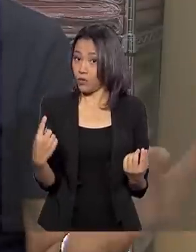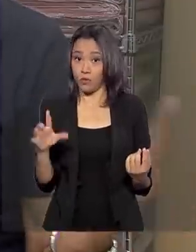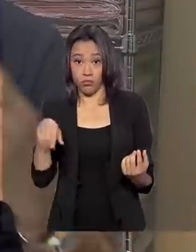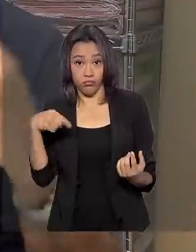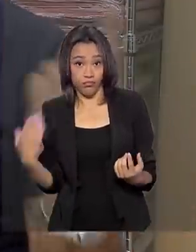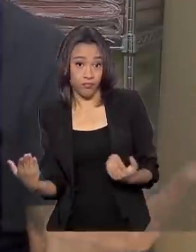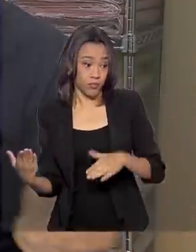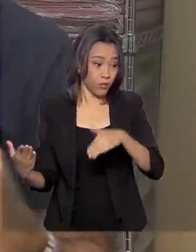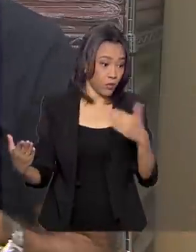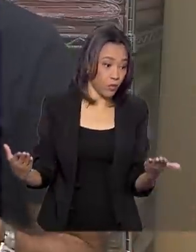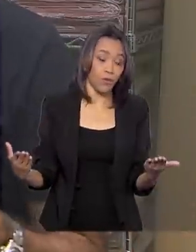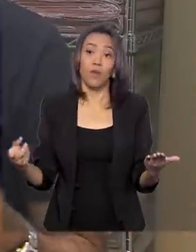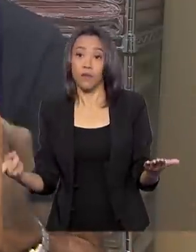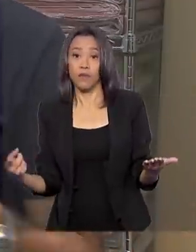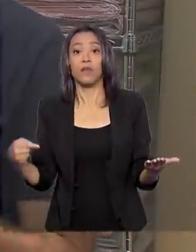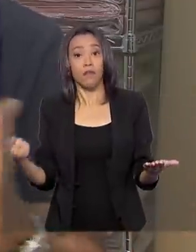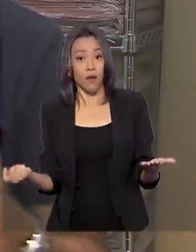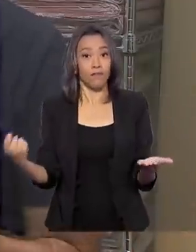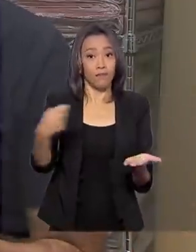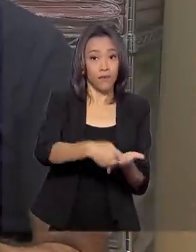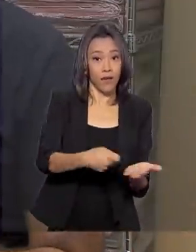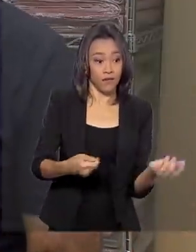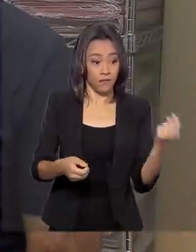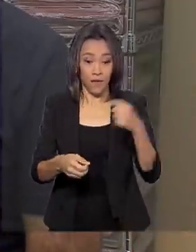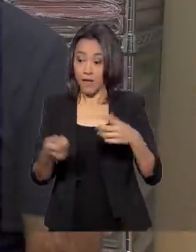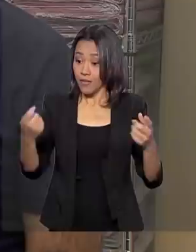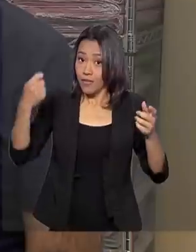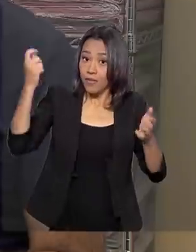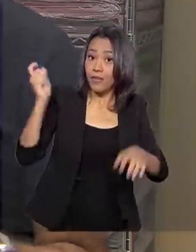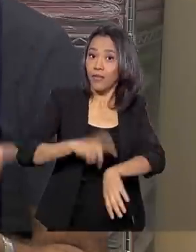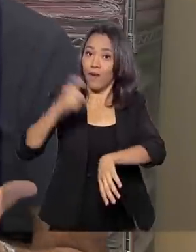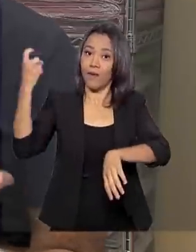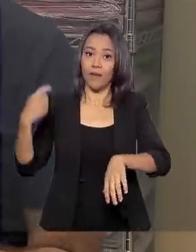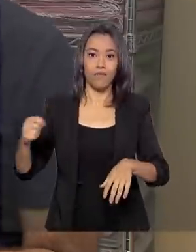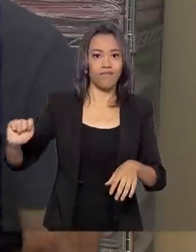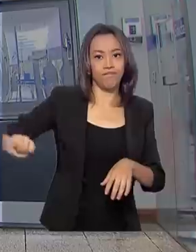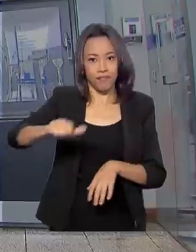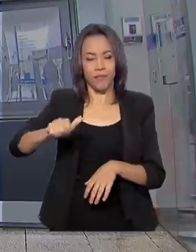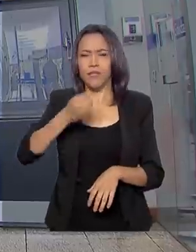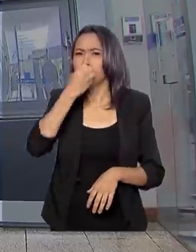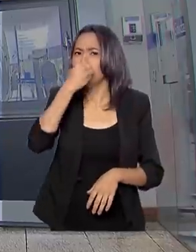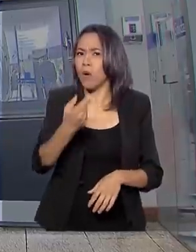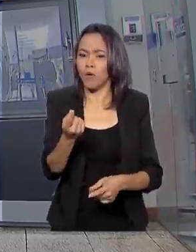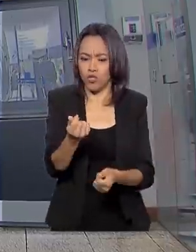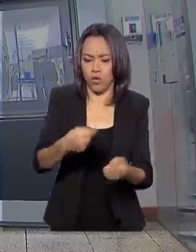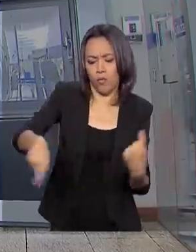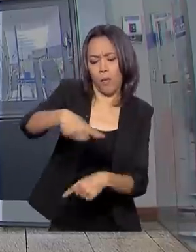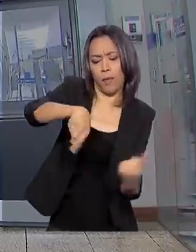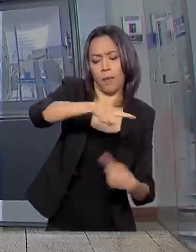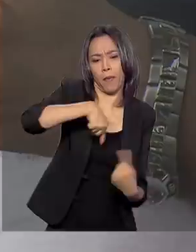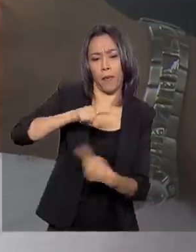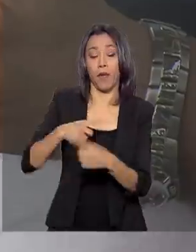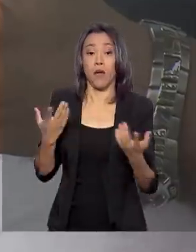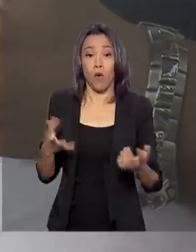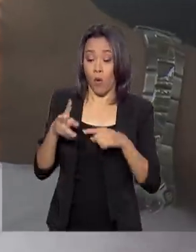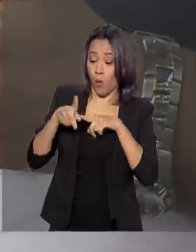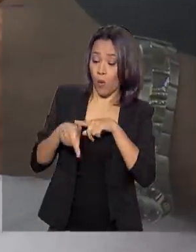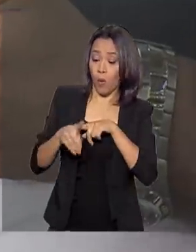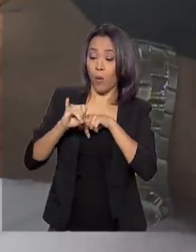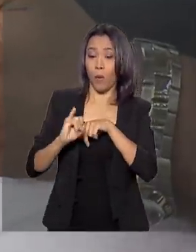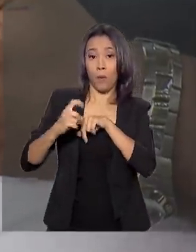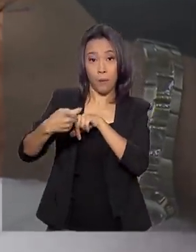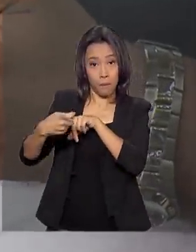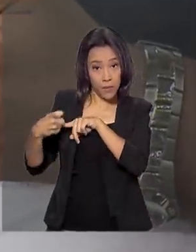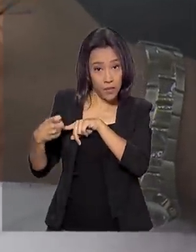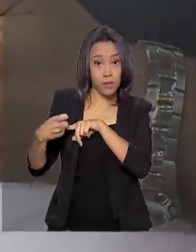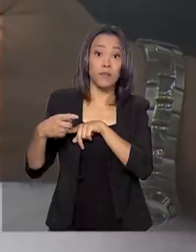ter o credor e o devedor quase que imediatamente. Então, isso é bom para a economia. Com o PIX, serviços públicos também poderão